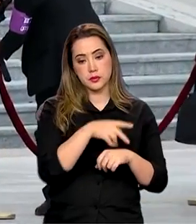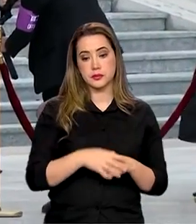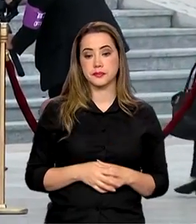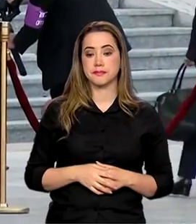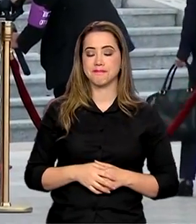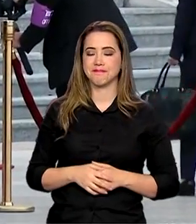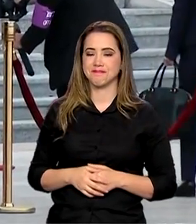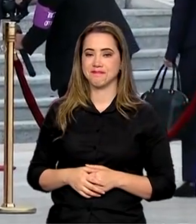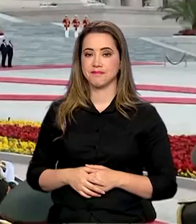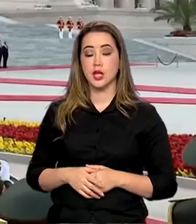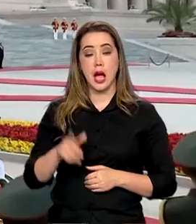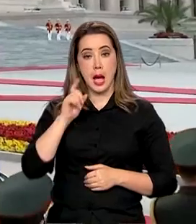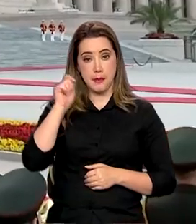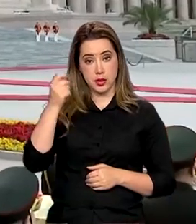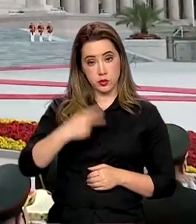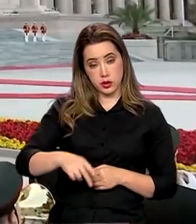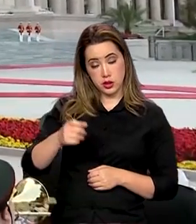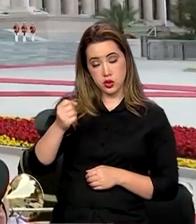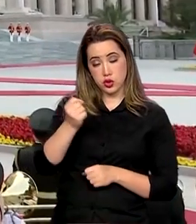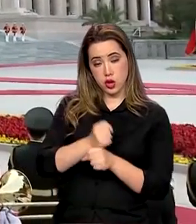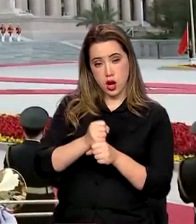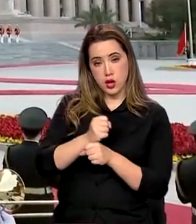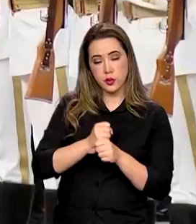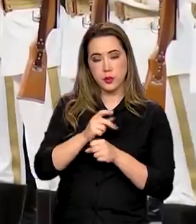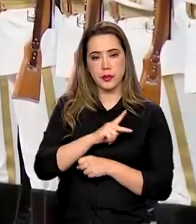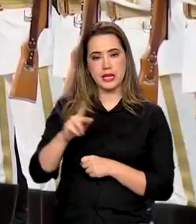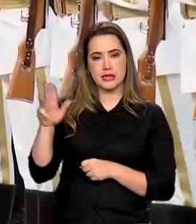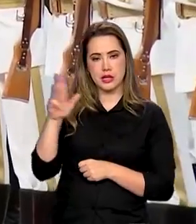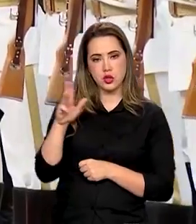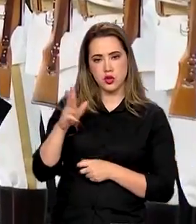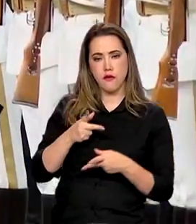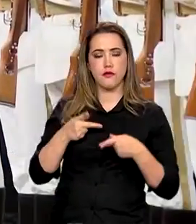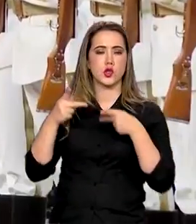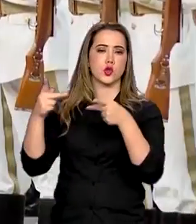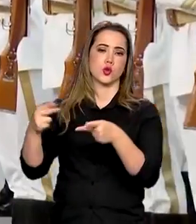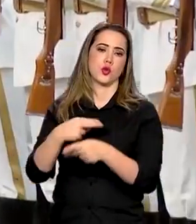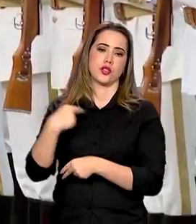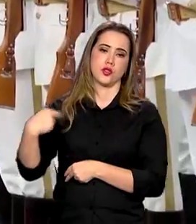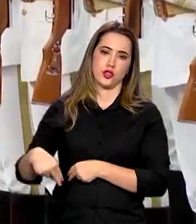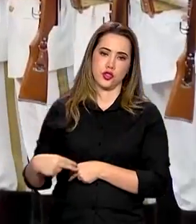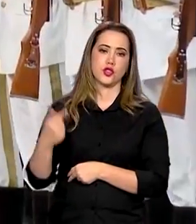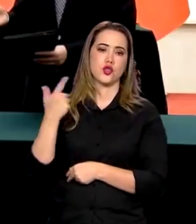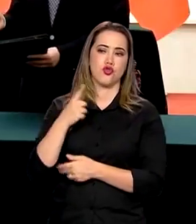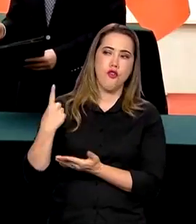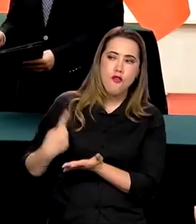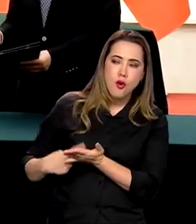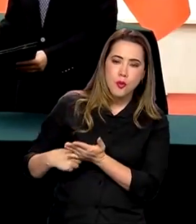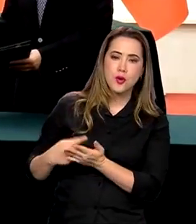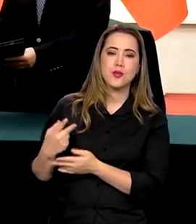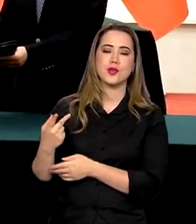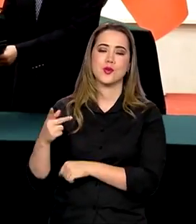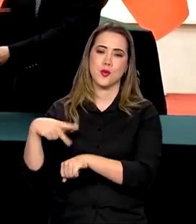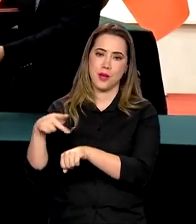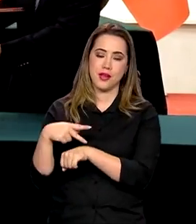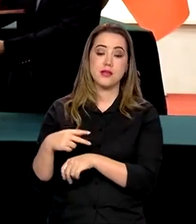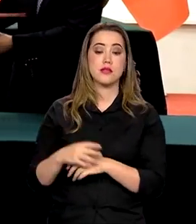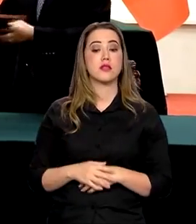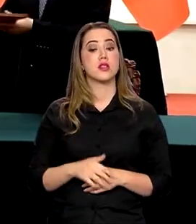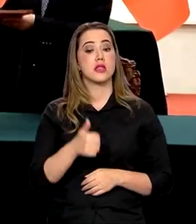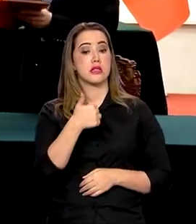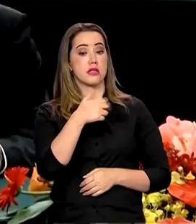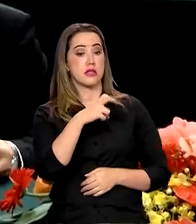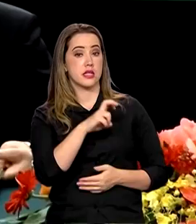abril deste ano, o presidente Lula voltou a fortalecer os laços com o principal parceiro comercial e assinou 15